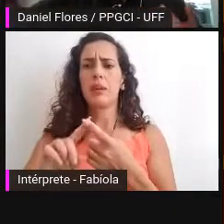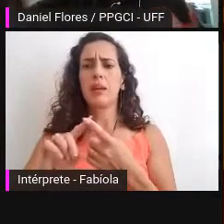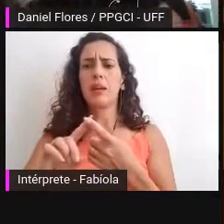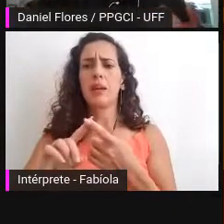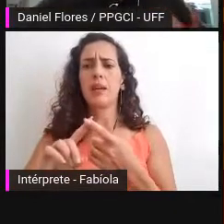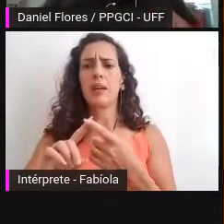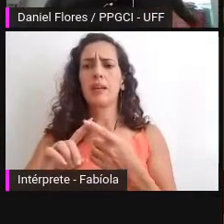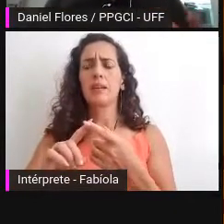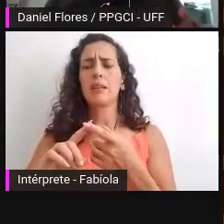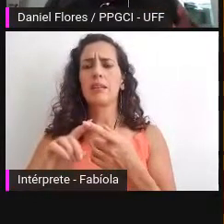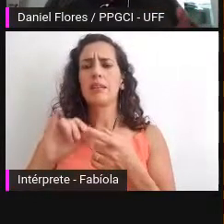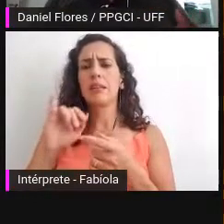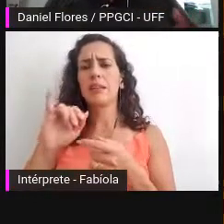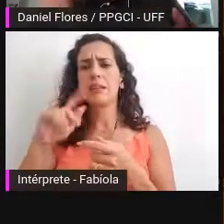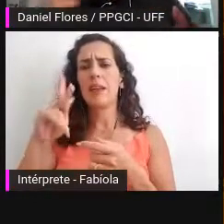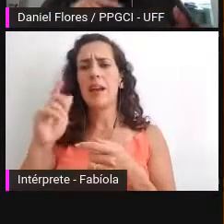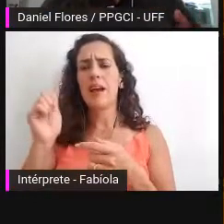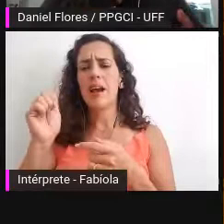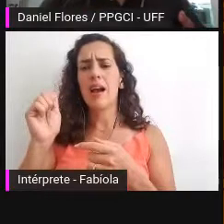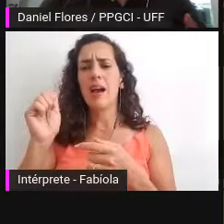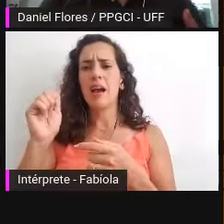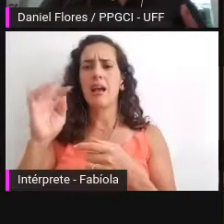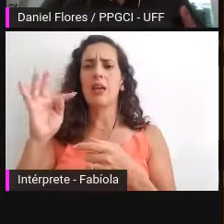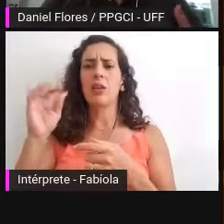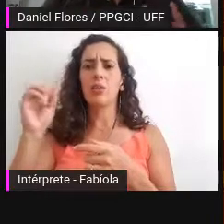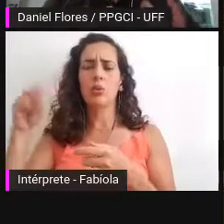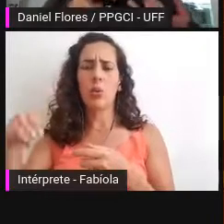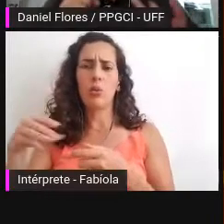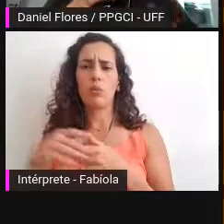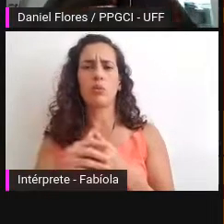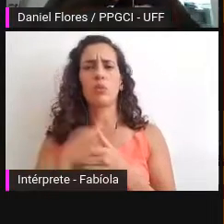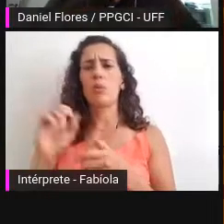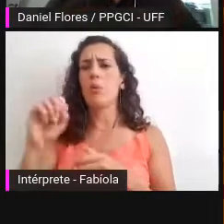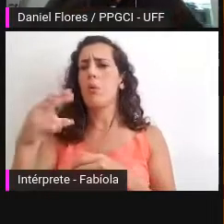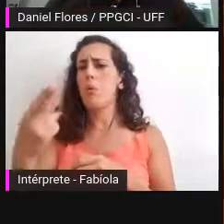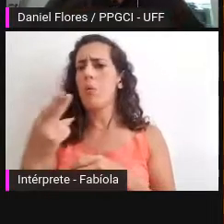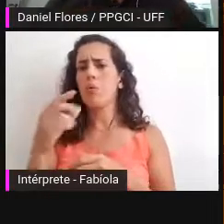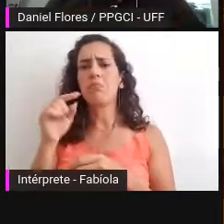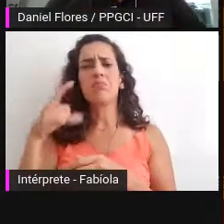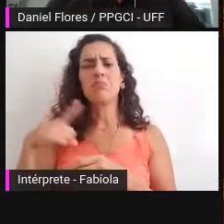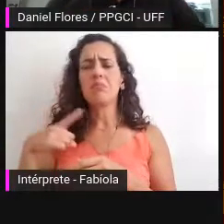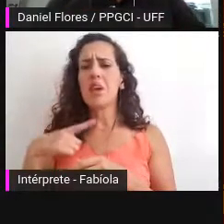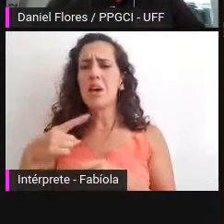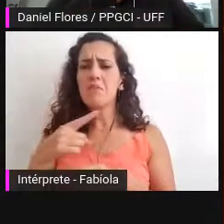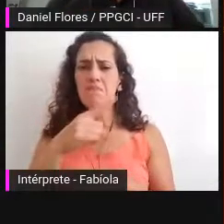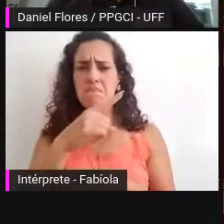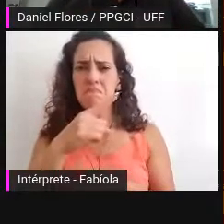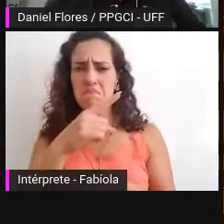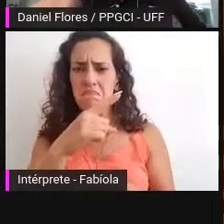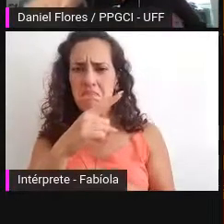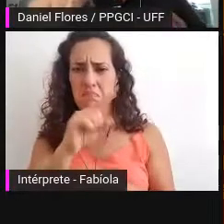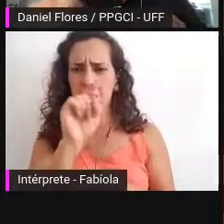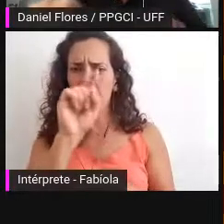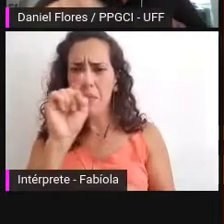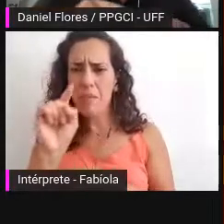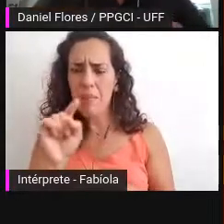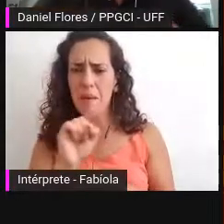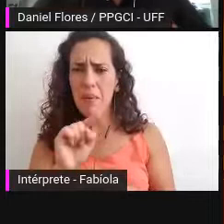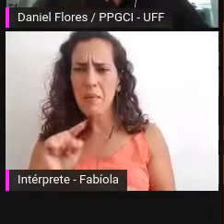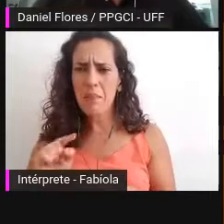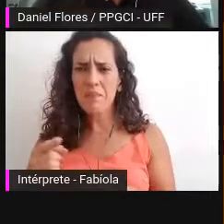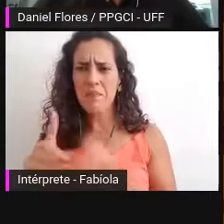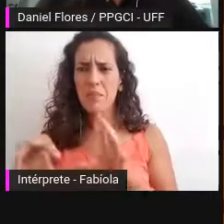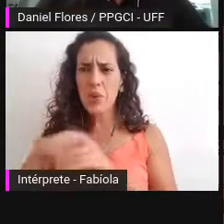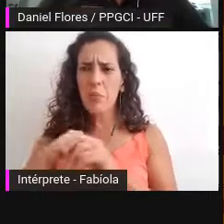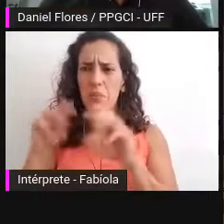acesso e transparência ou o Archives Space ou o Binder nos museus registrem